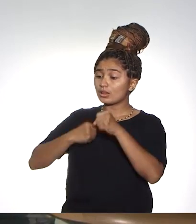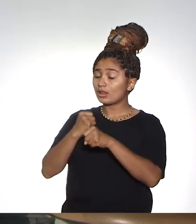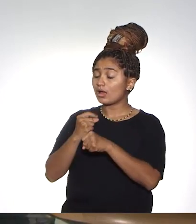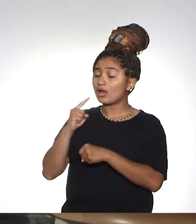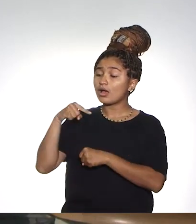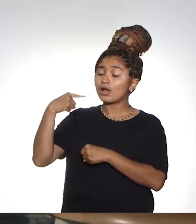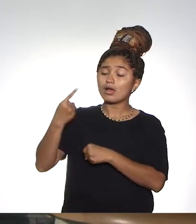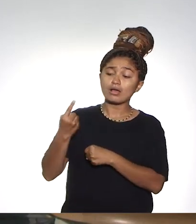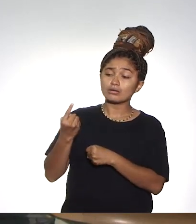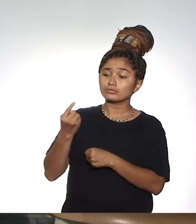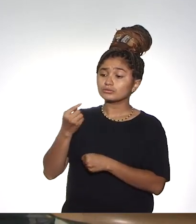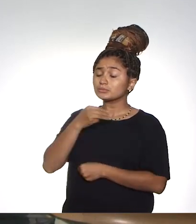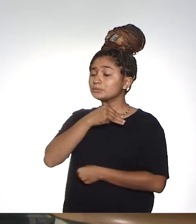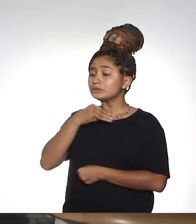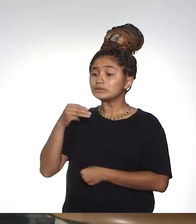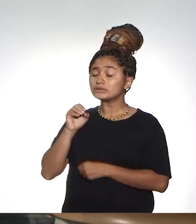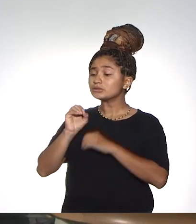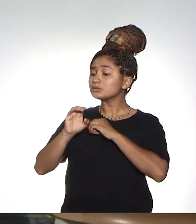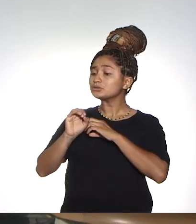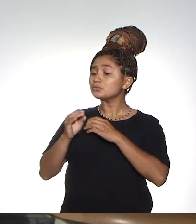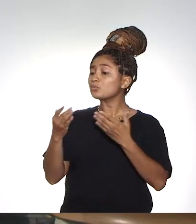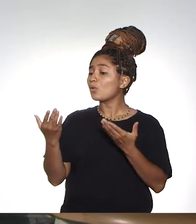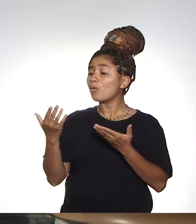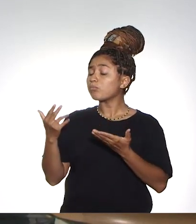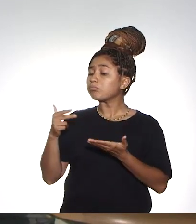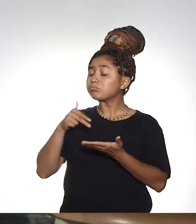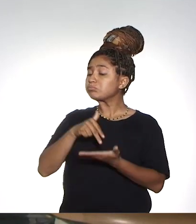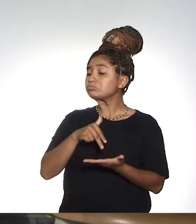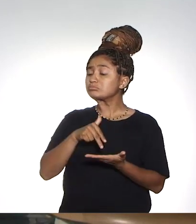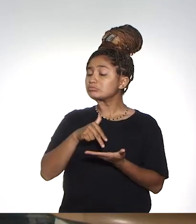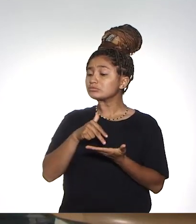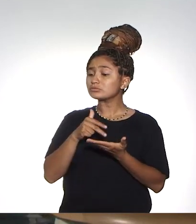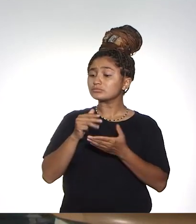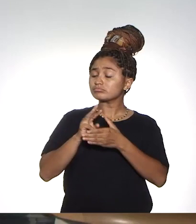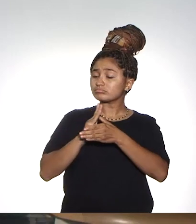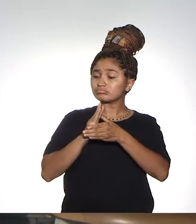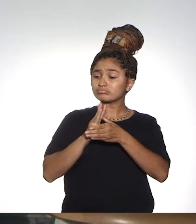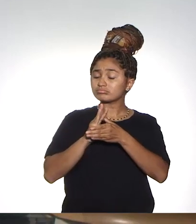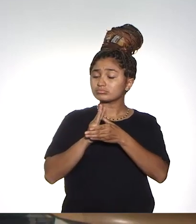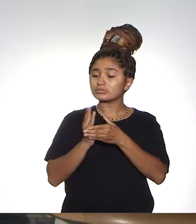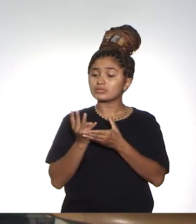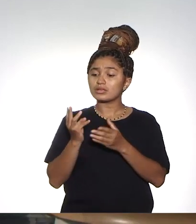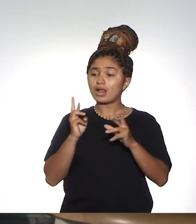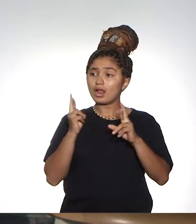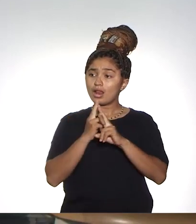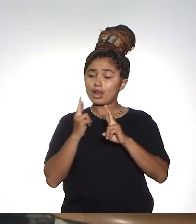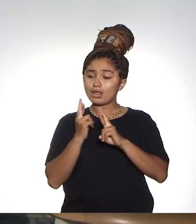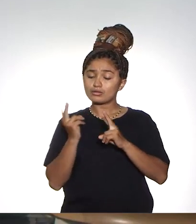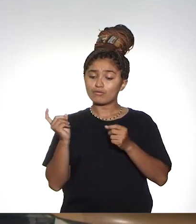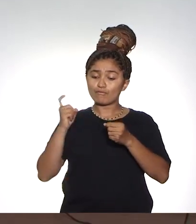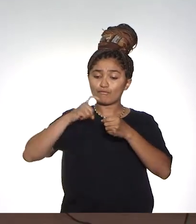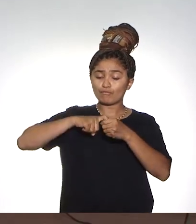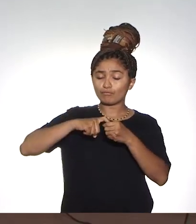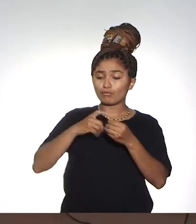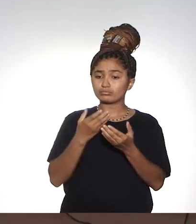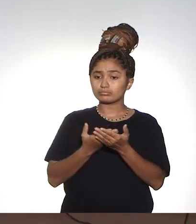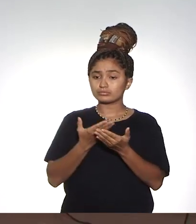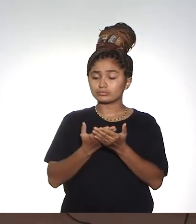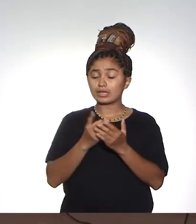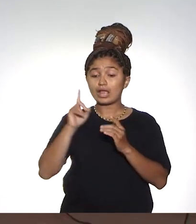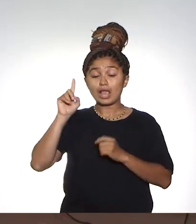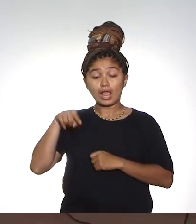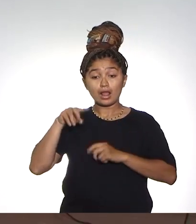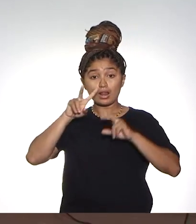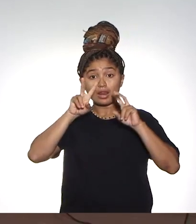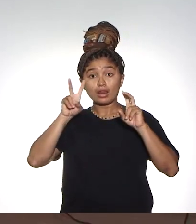conforme o Ministério da Educação. Qual o posicionamento da UFRR até o momento em relação a esse retorno das aulas? Bom, esse é um